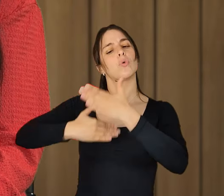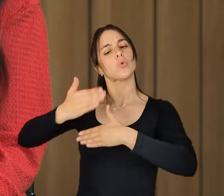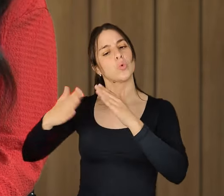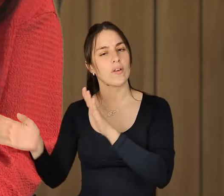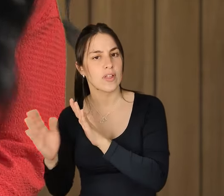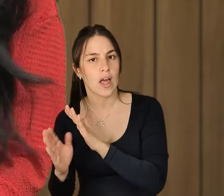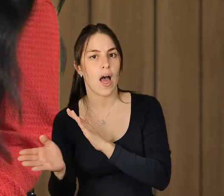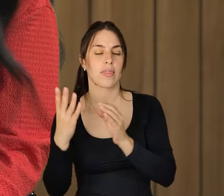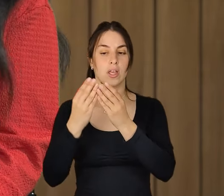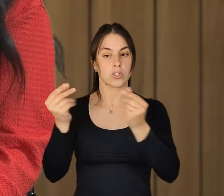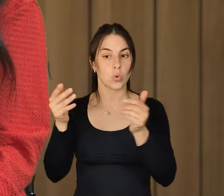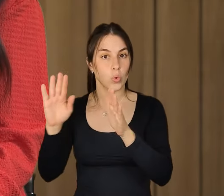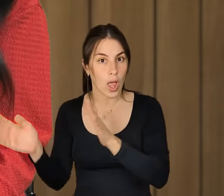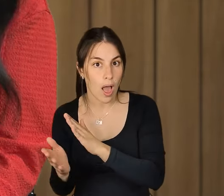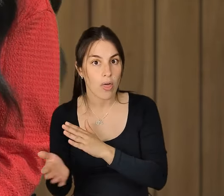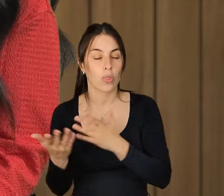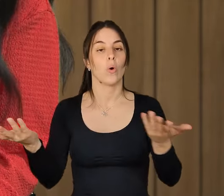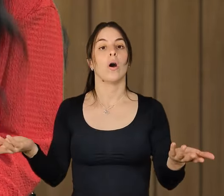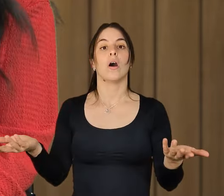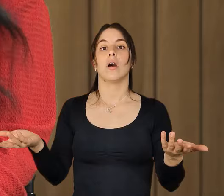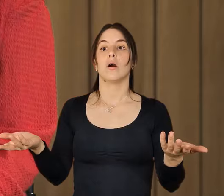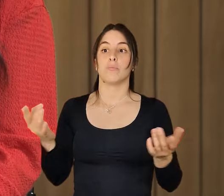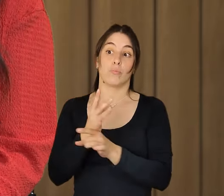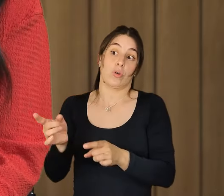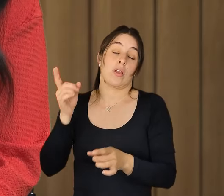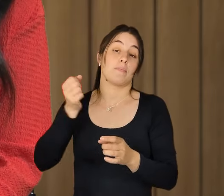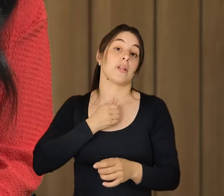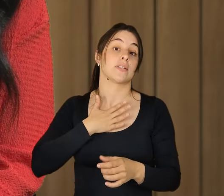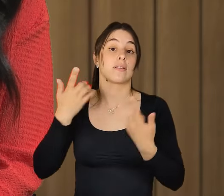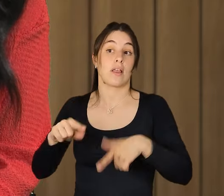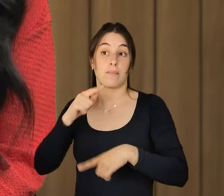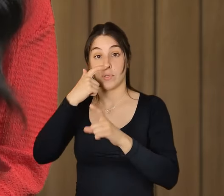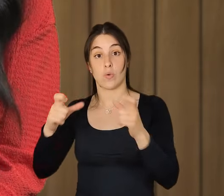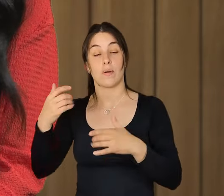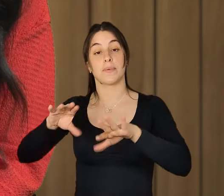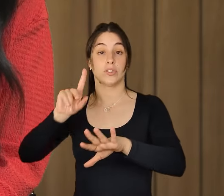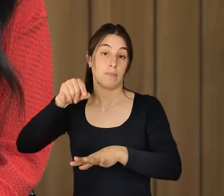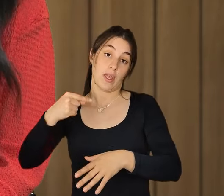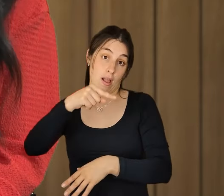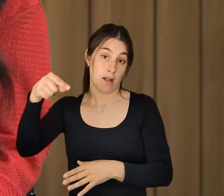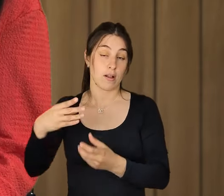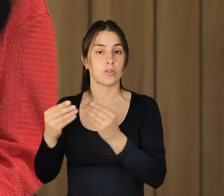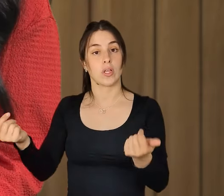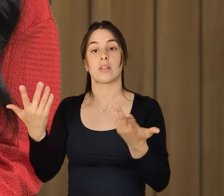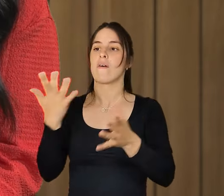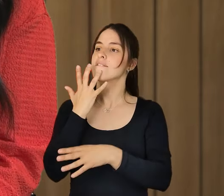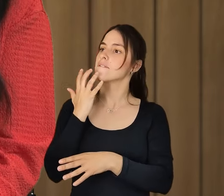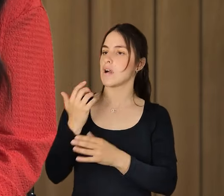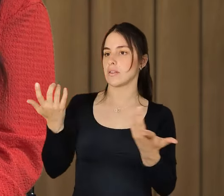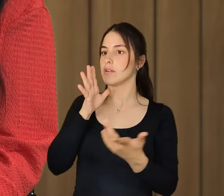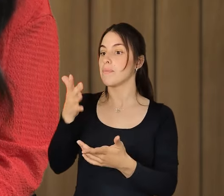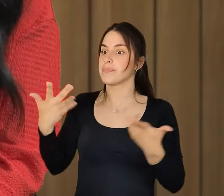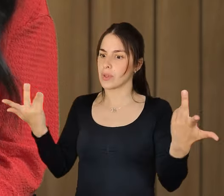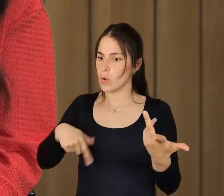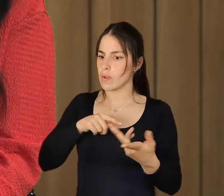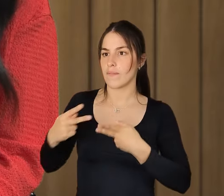e dos resultados, porque as empresas são feitas de pessoas, mas também de resultados. E um dos grandes receios, às vezes, é como é que nós vamos avaliar